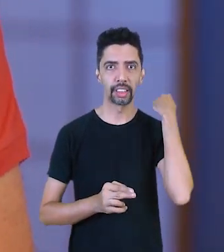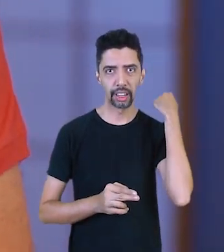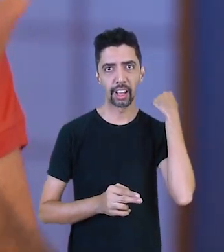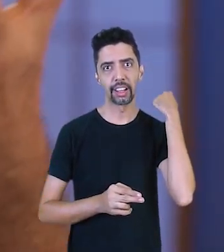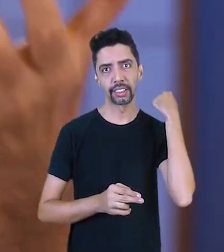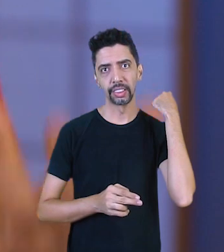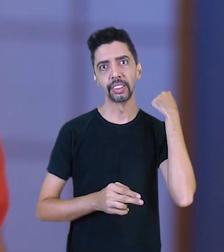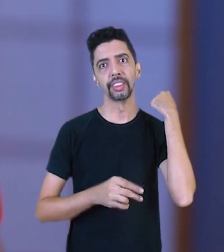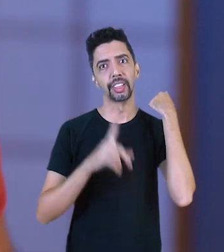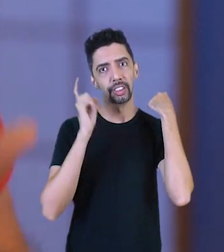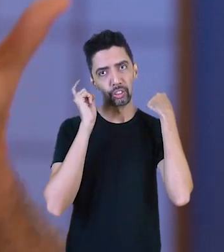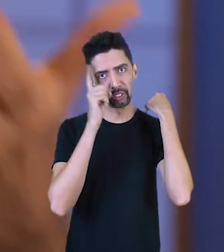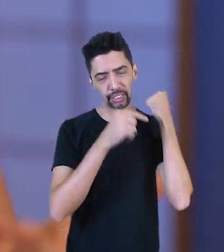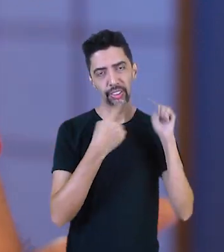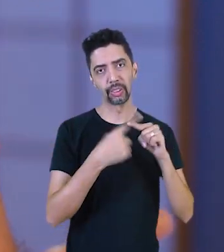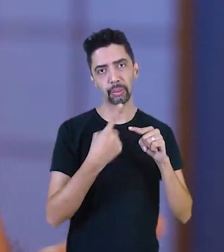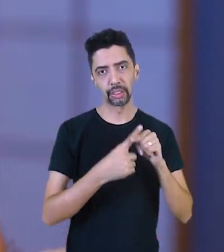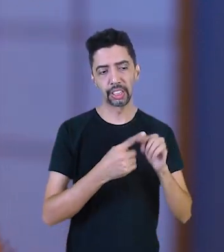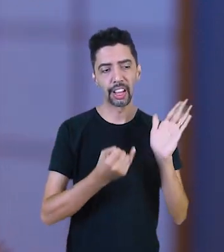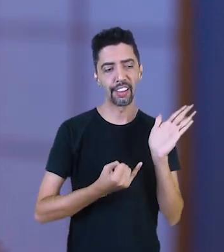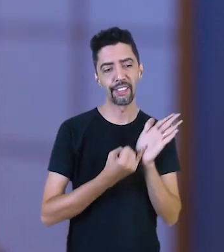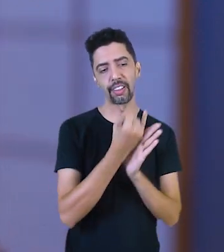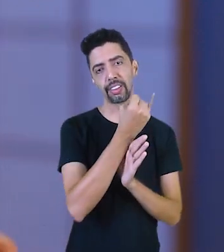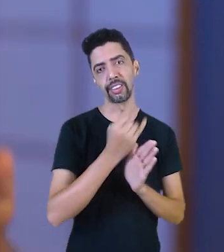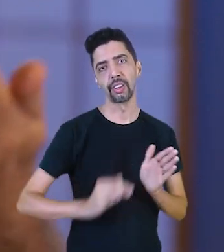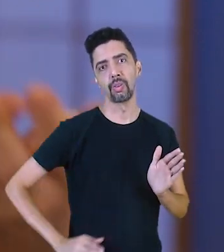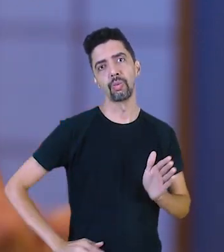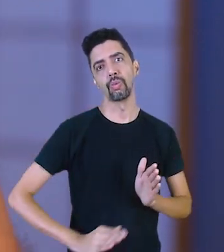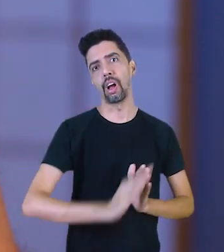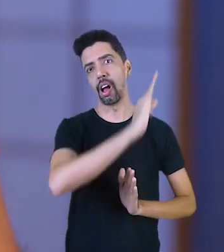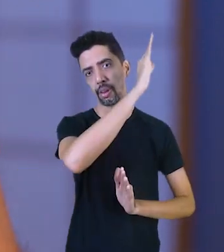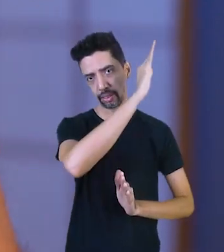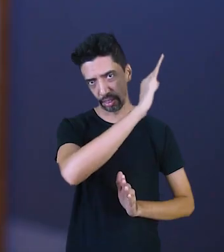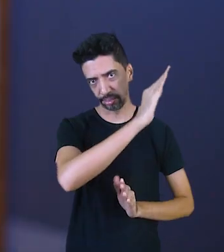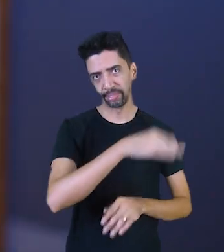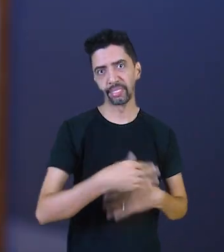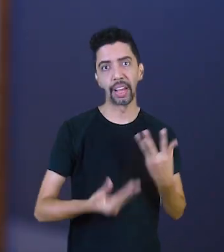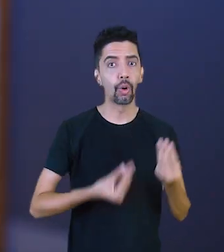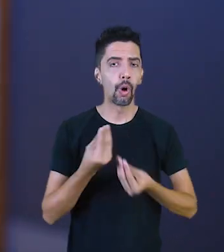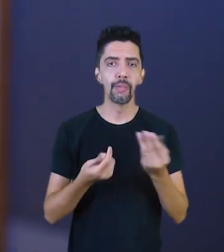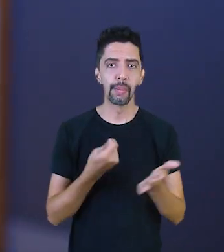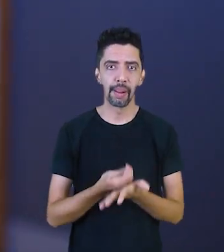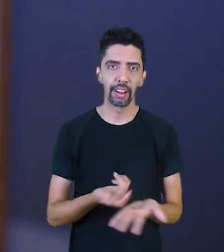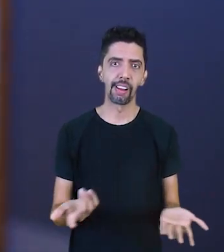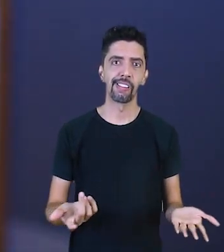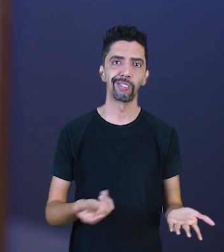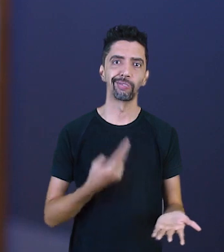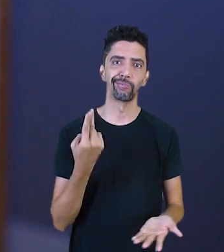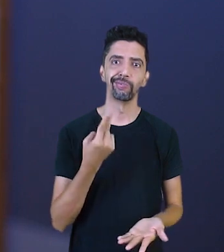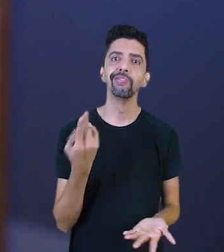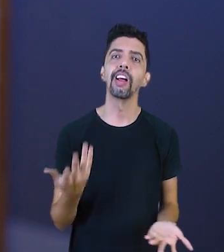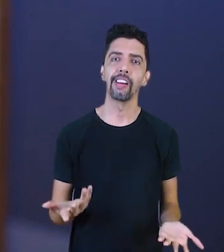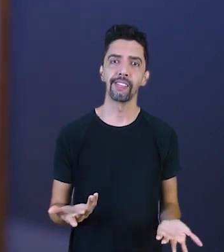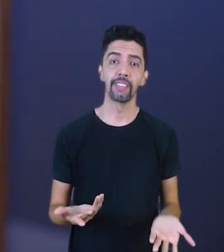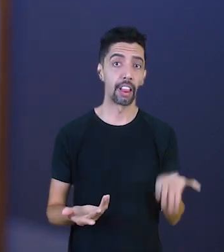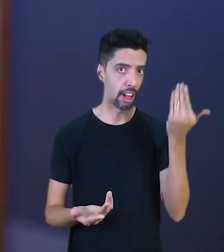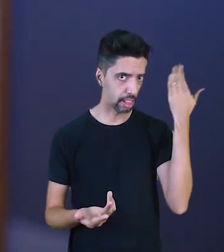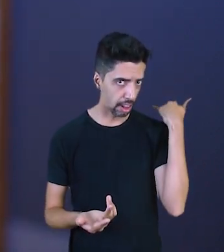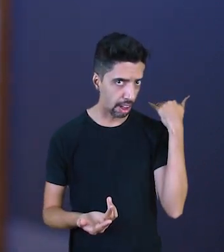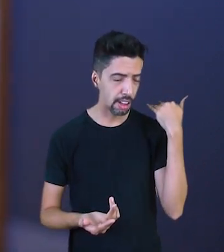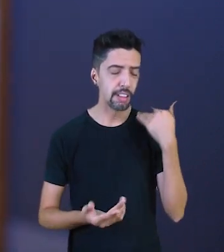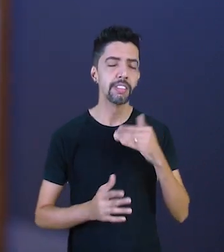maior do que a capacidade de pagarmos por essa dívida, por esse crédito. Aí, nesse momento, não entrou a educação